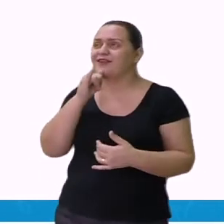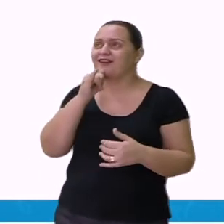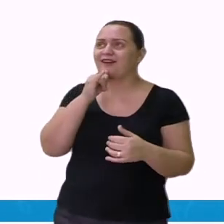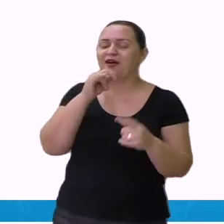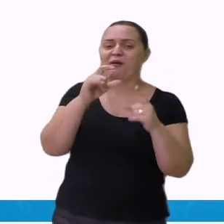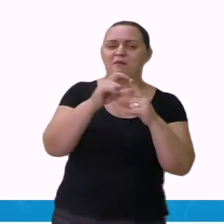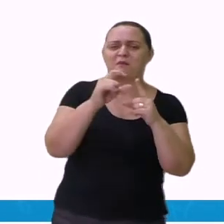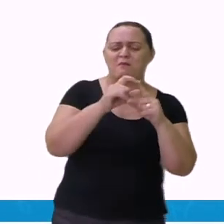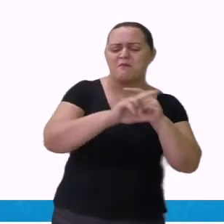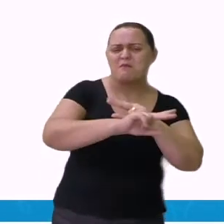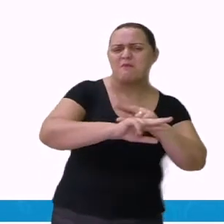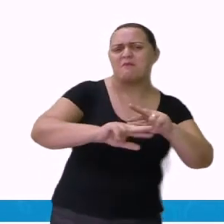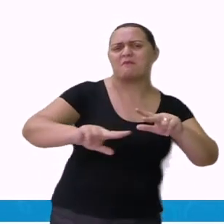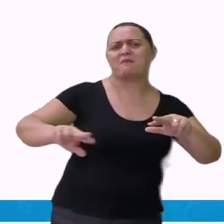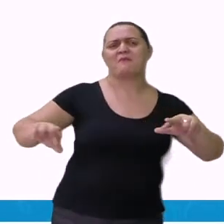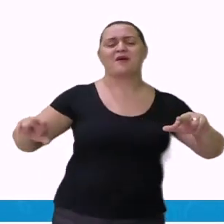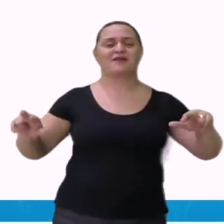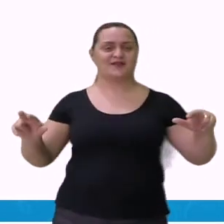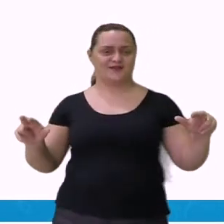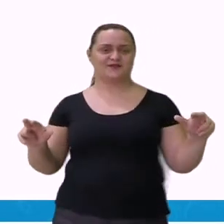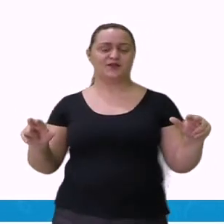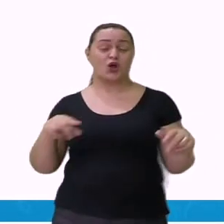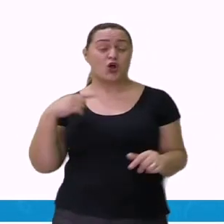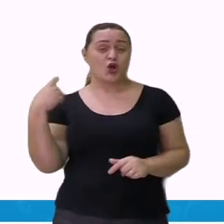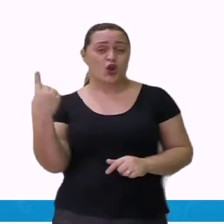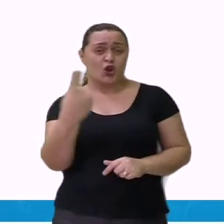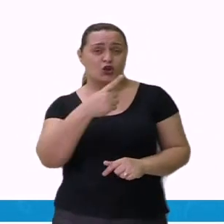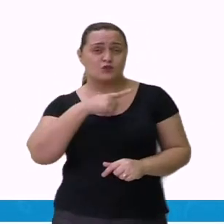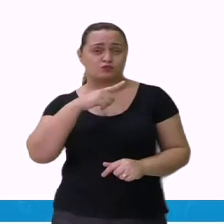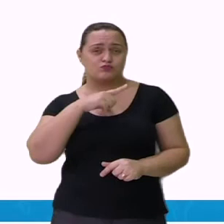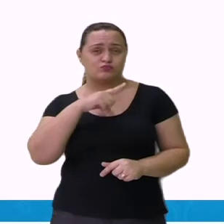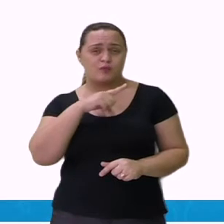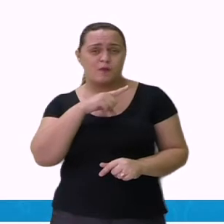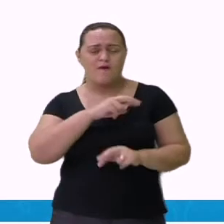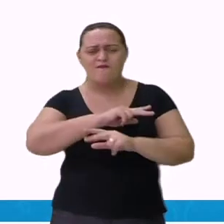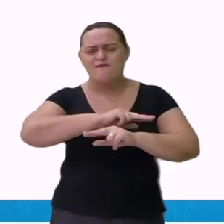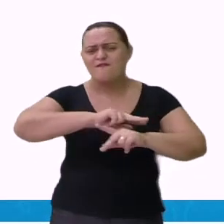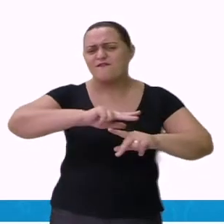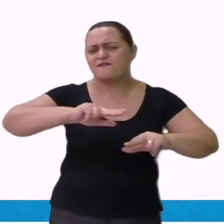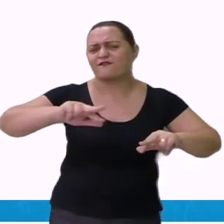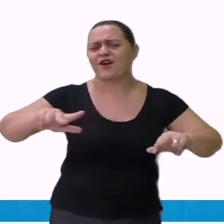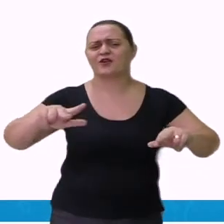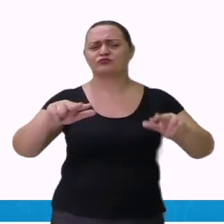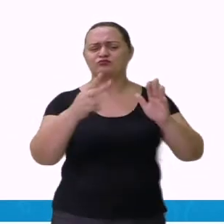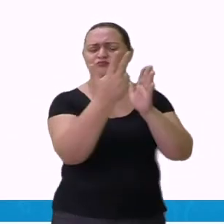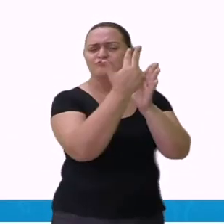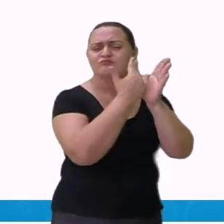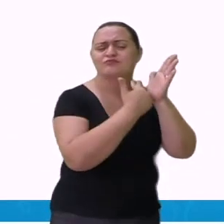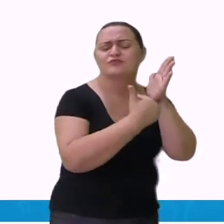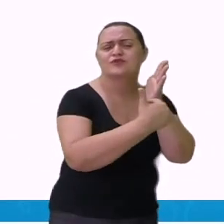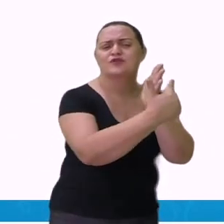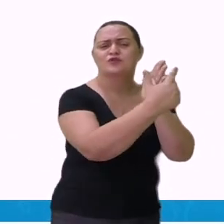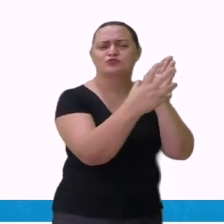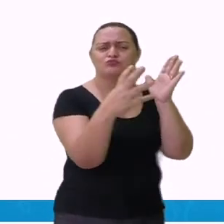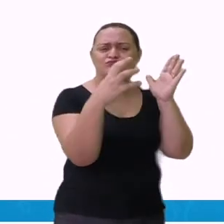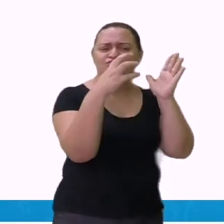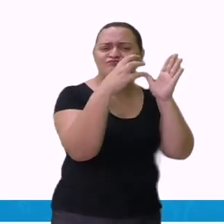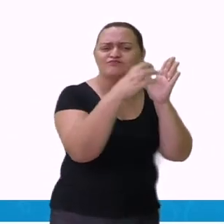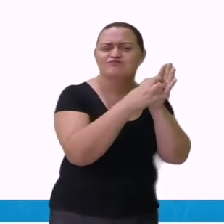símbolos, imagens, códigos, textos e contextos que despertam a nossa